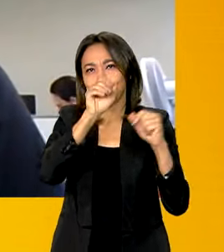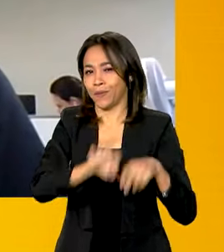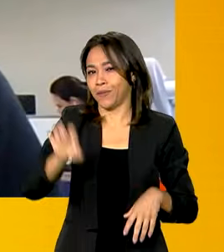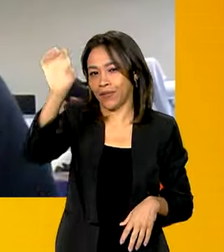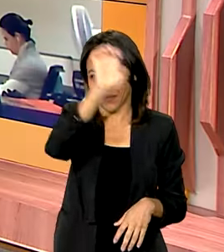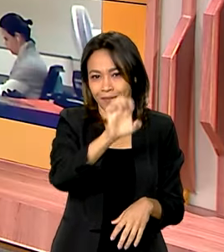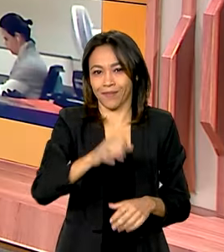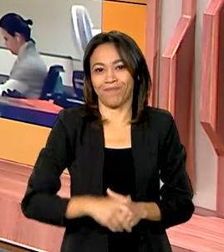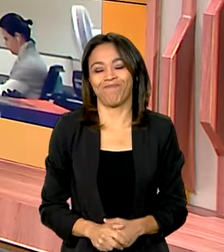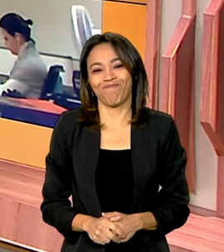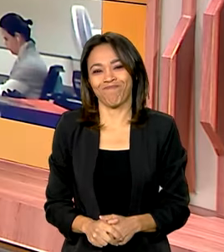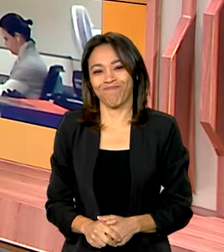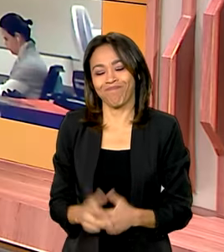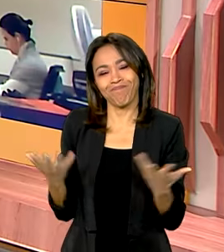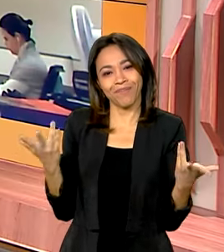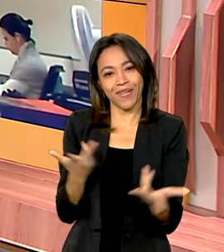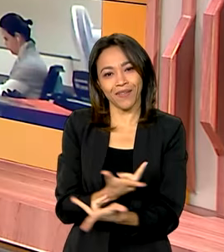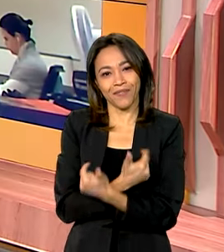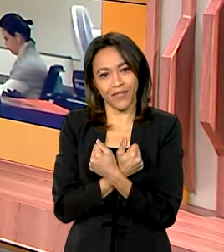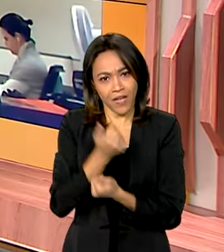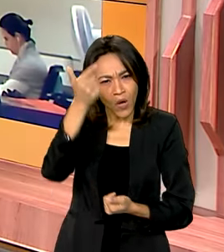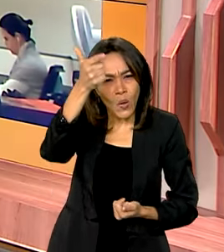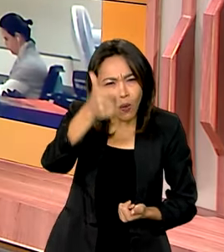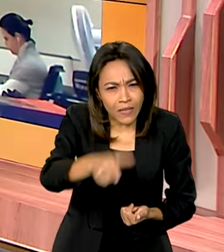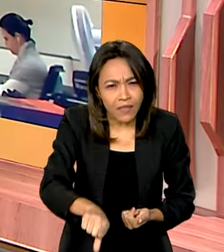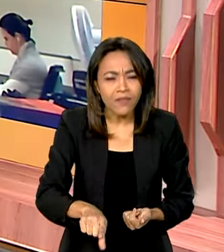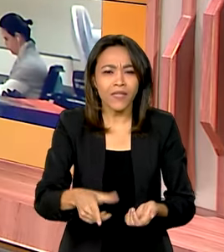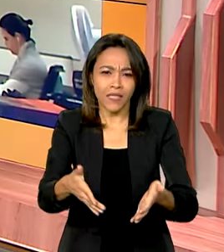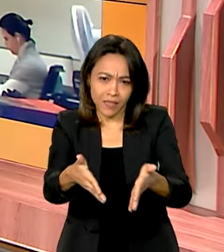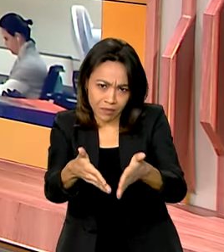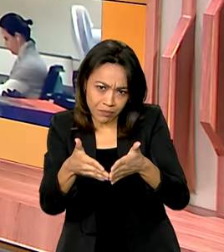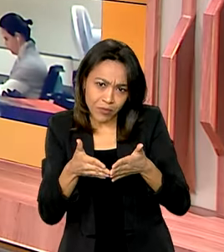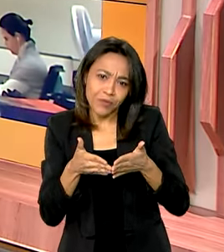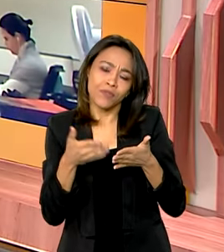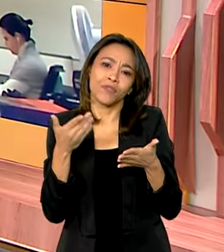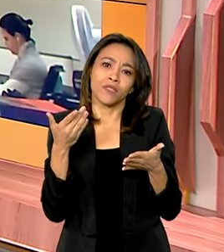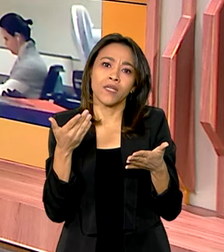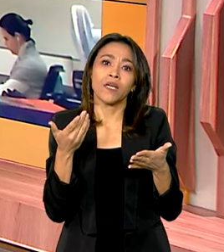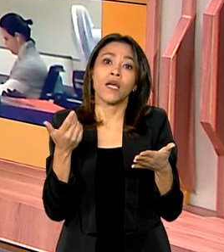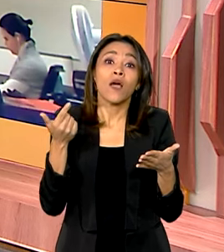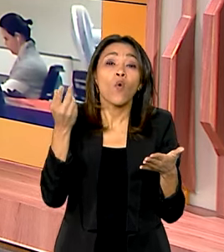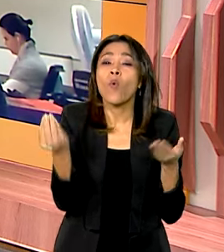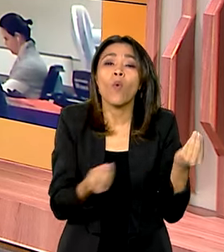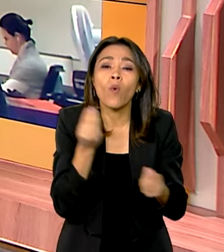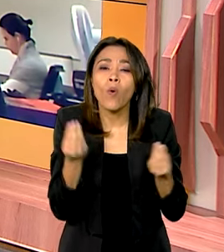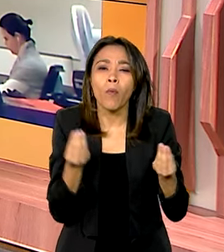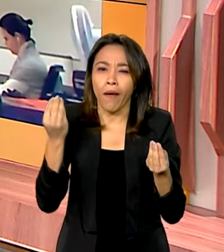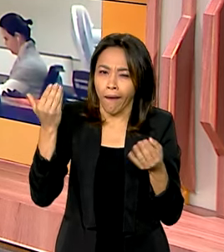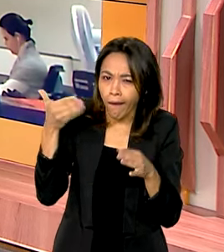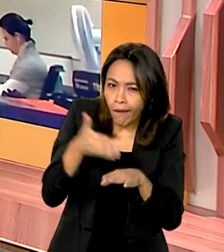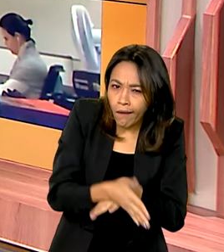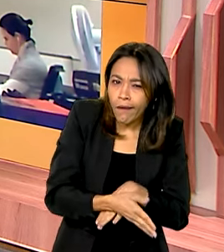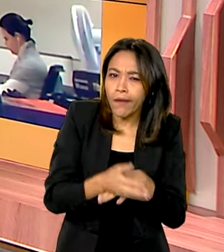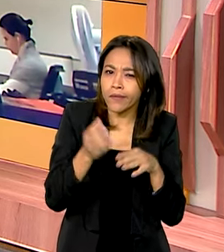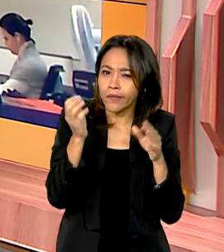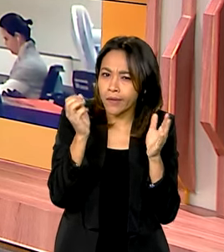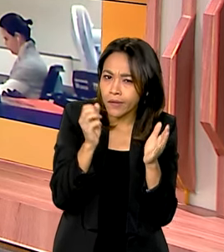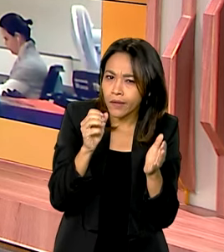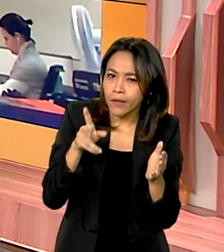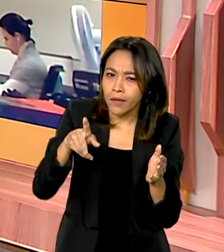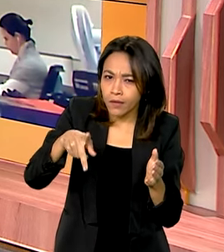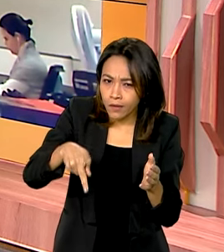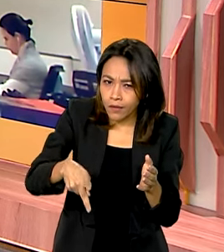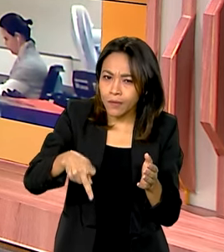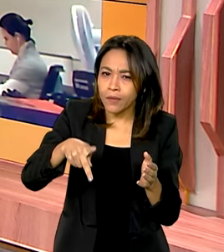Brasil. Tiago, maravilha. Vamos repetir, então, para os telespectadores. Você entra lá no Play Store, né?